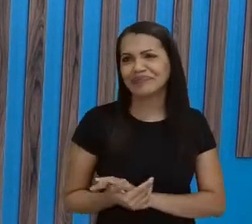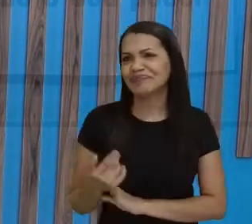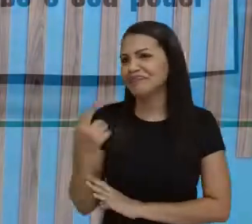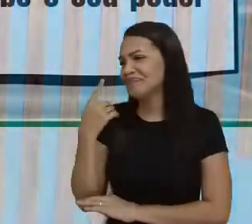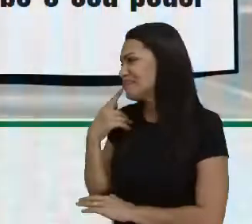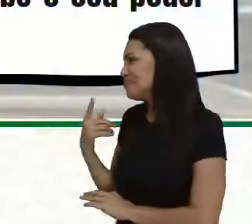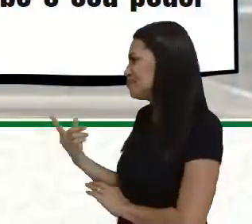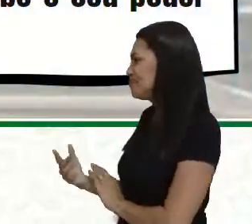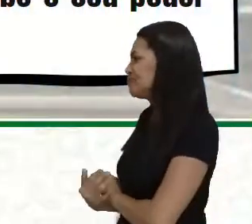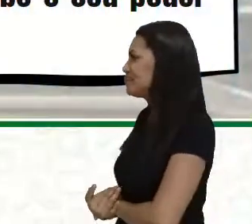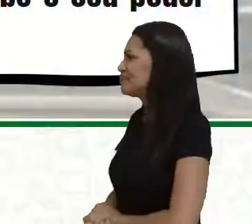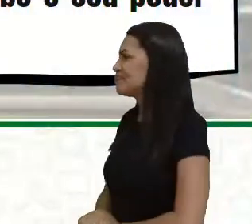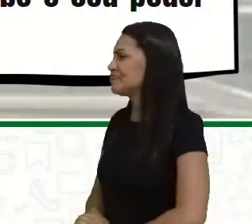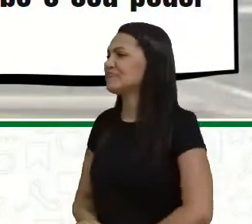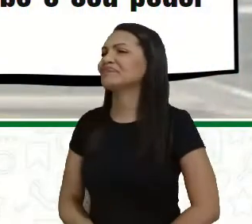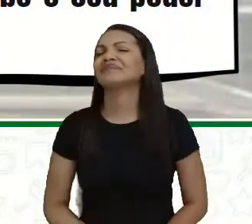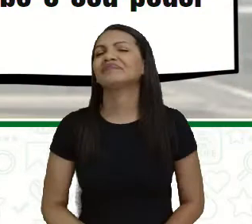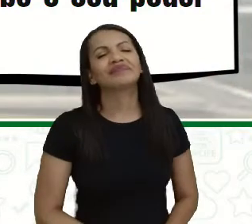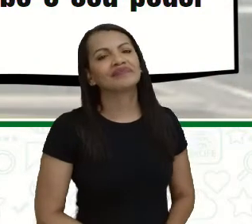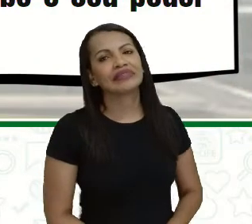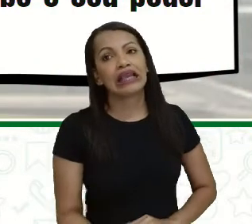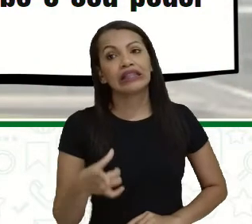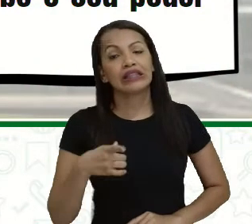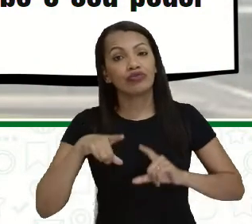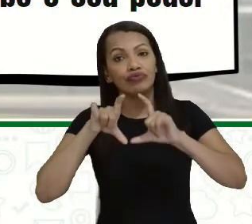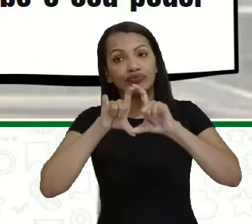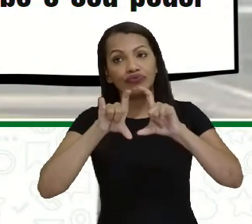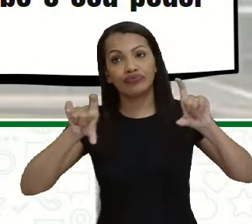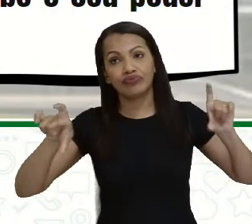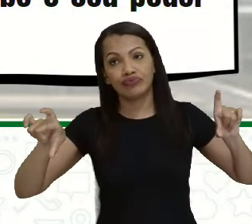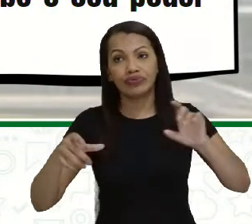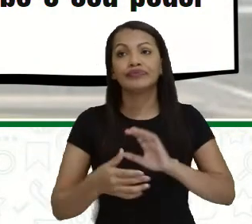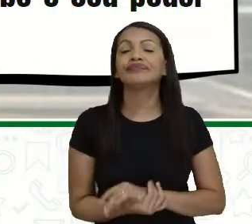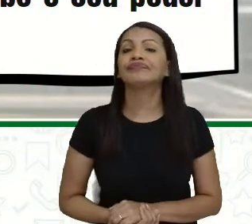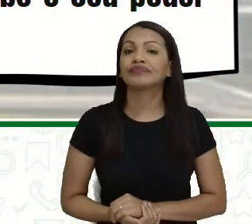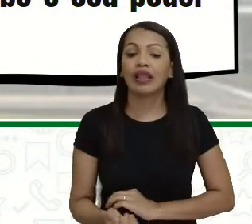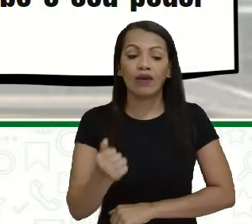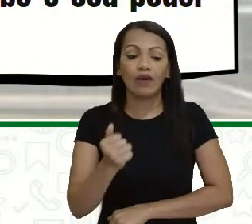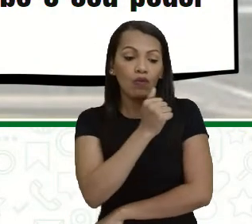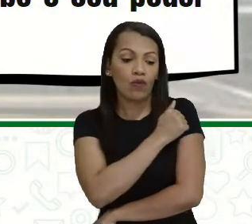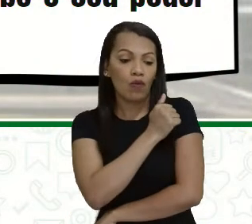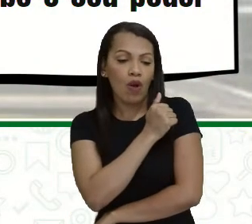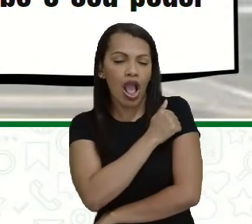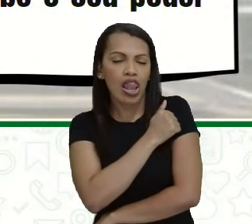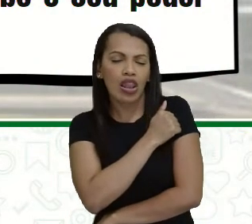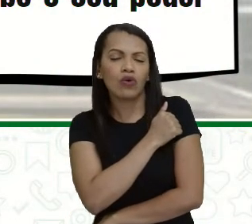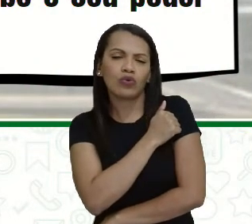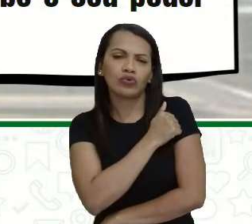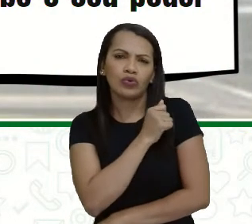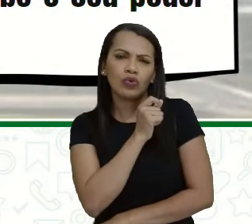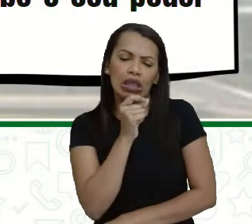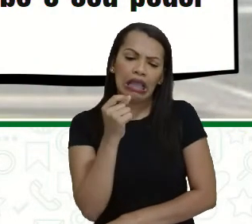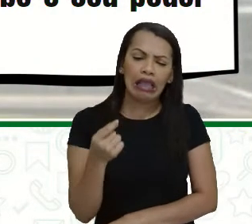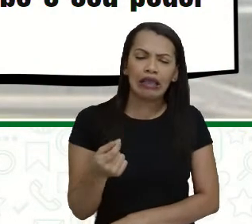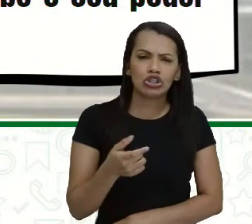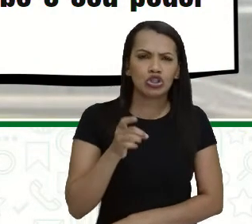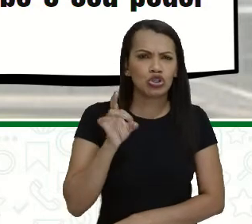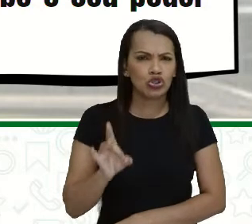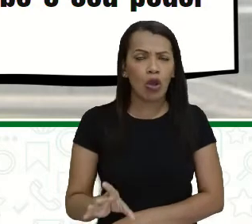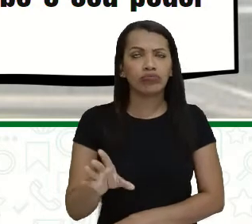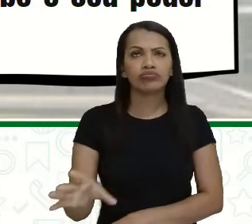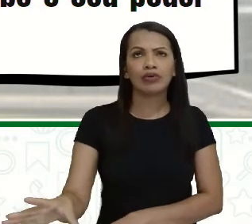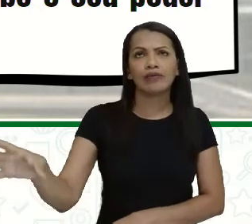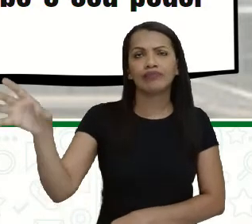Freire, aqui a gente tem uma citação dele, transformar os alunos em objetos receptores é uma tentativa de controlar o